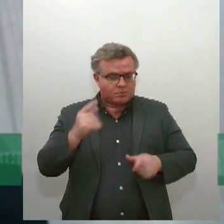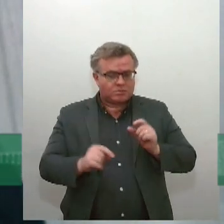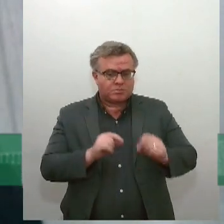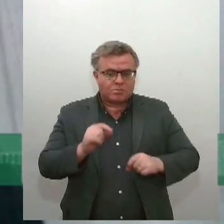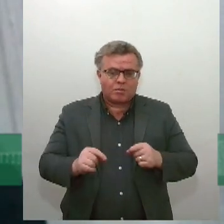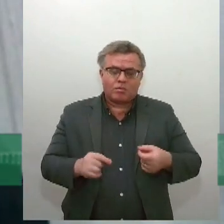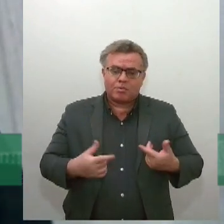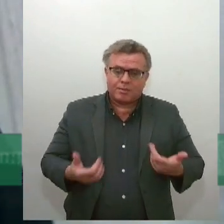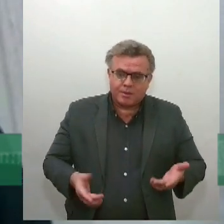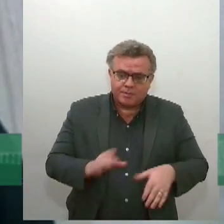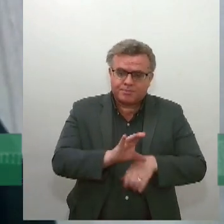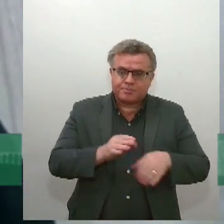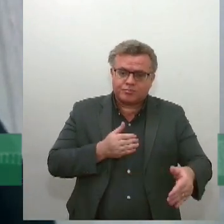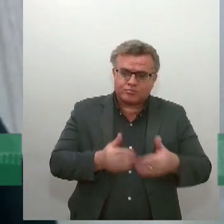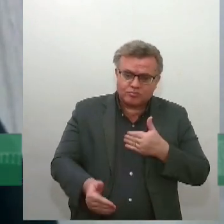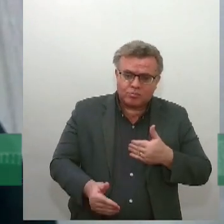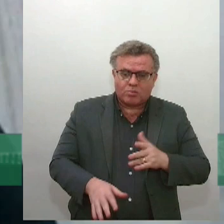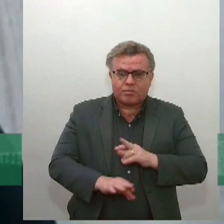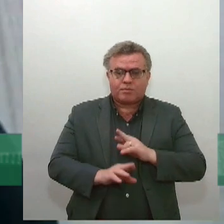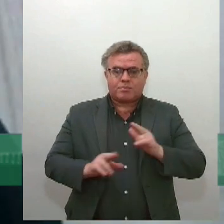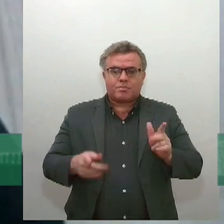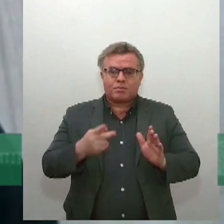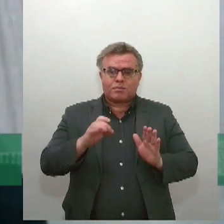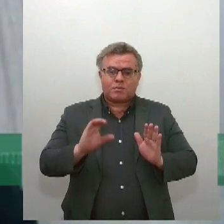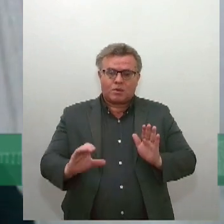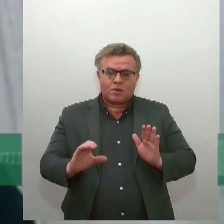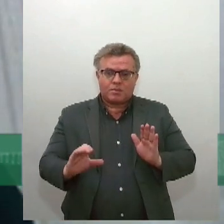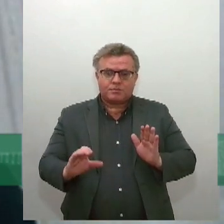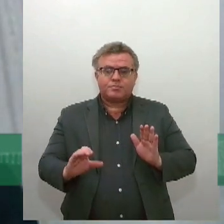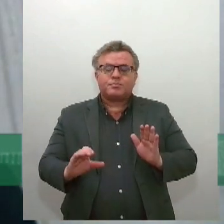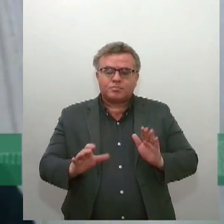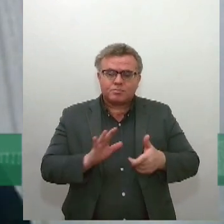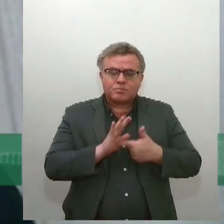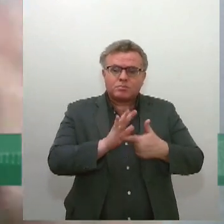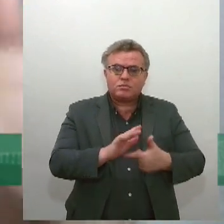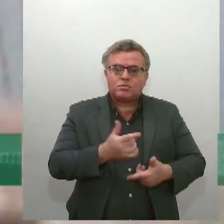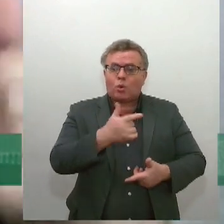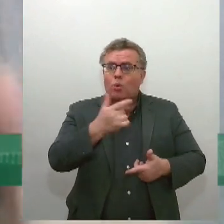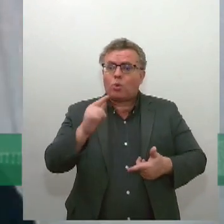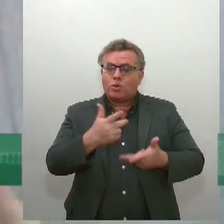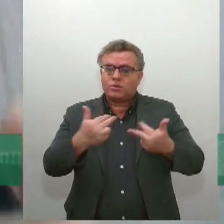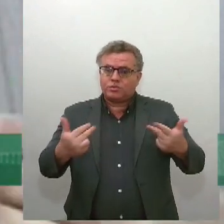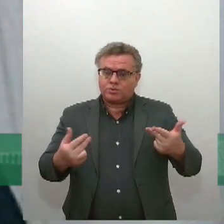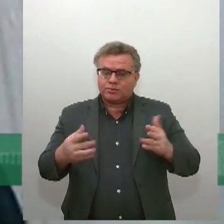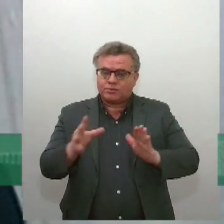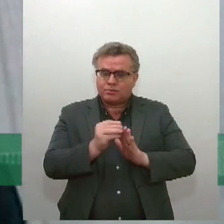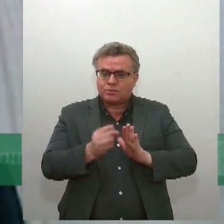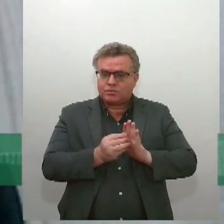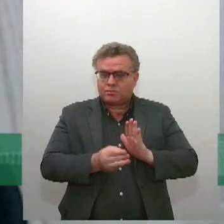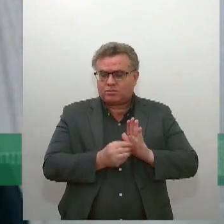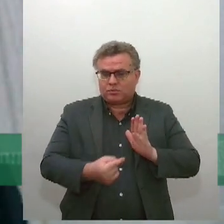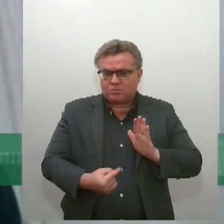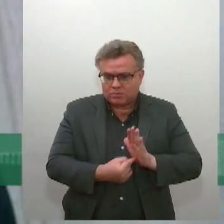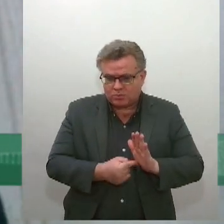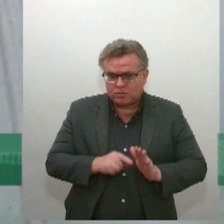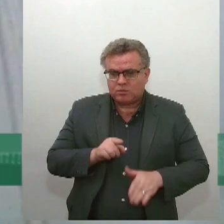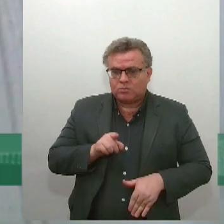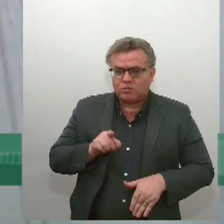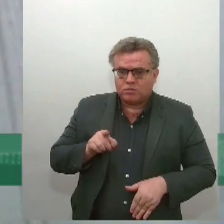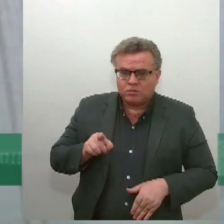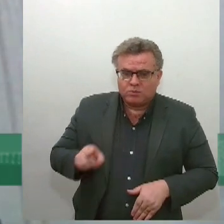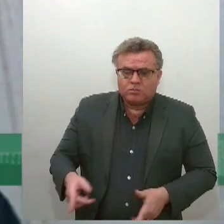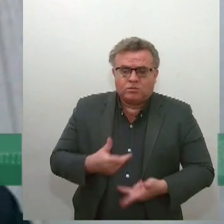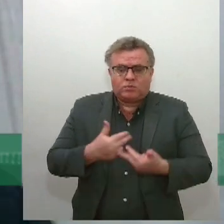diferença? A diferença é que a PEC, ela coloca outras ações, como bem Júlio mencionou, porque além das ações diretas de inconstitucionalidade,